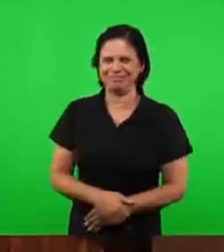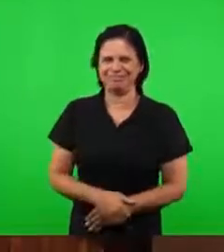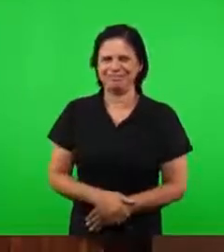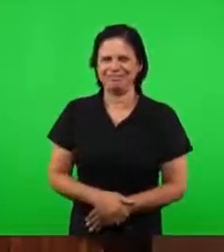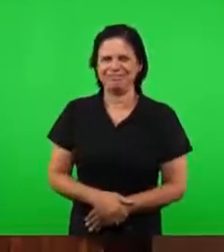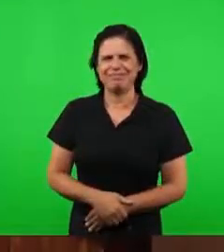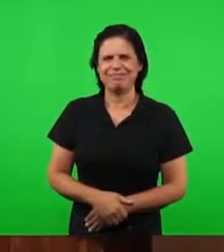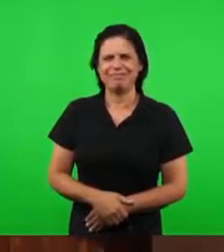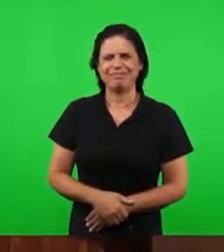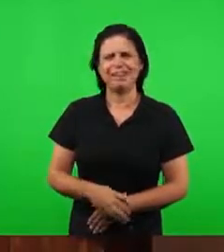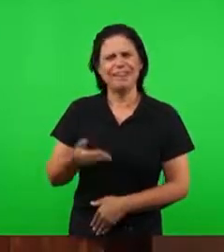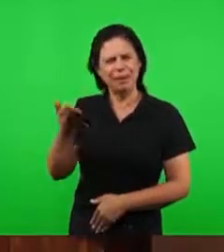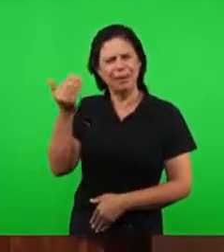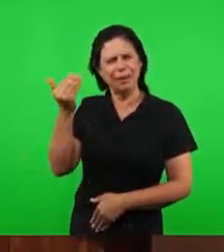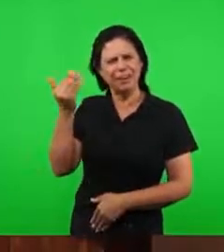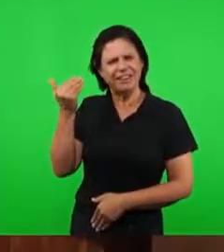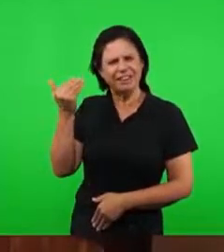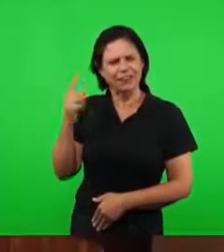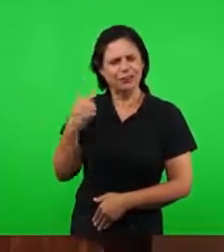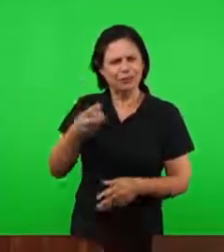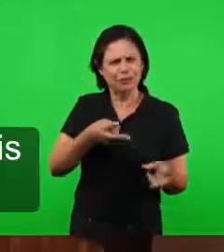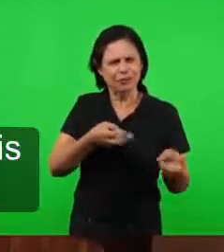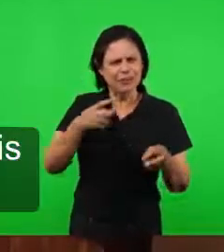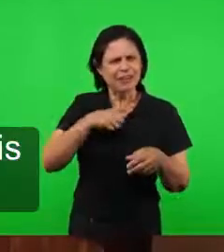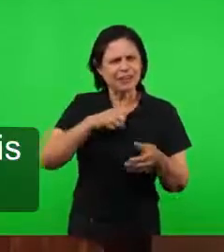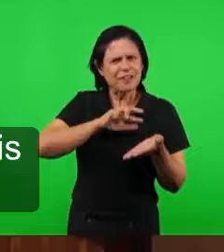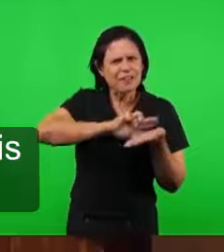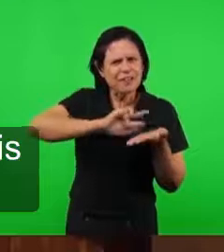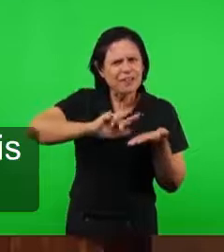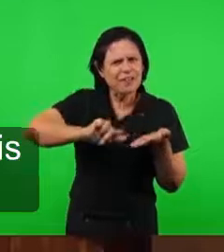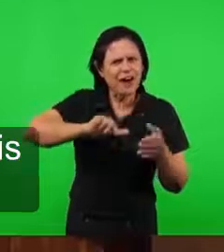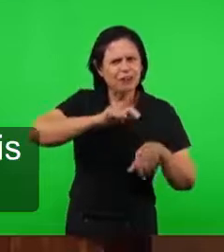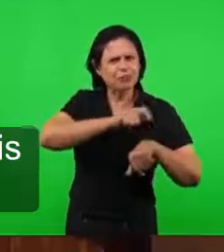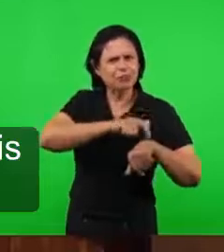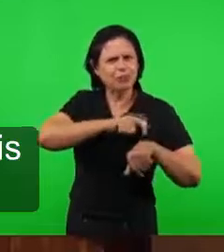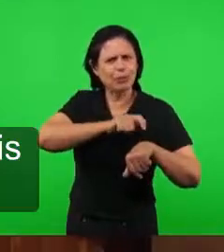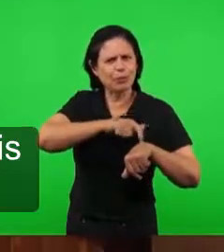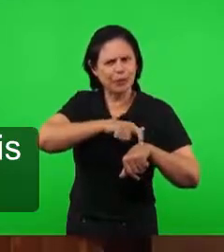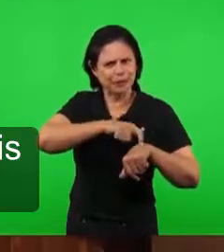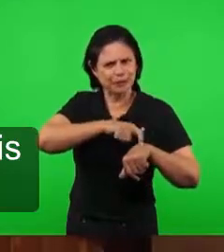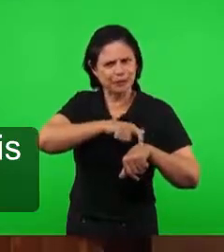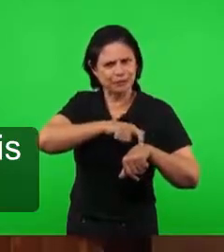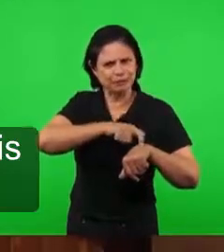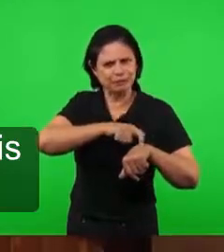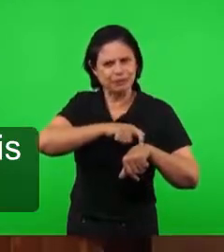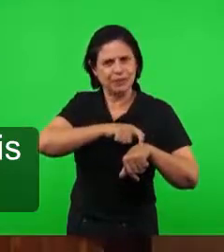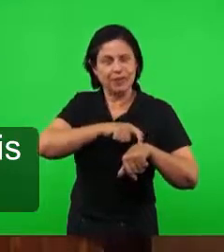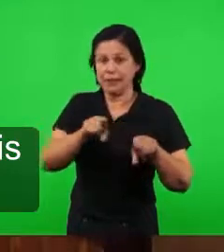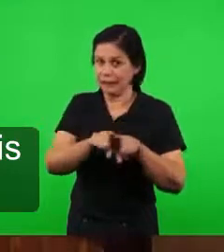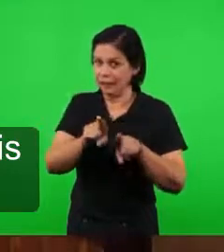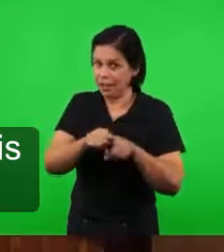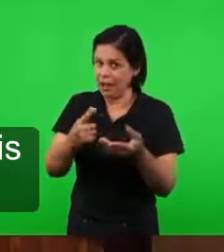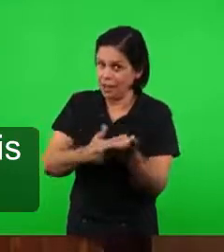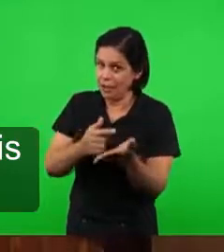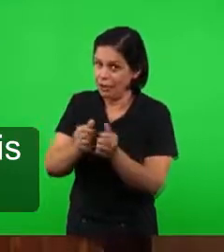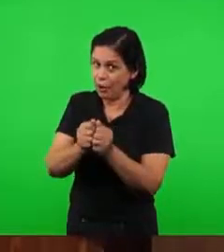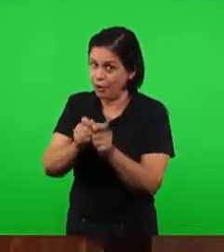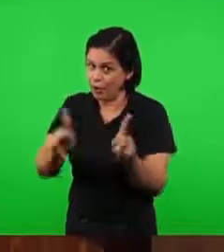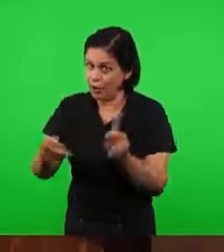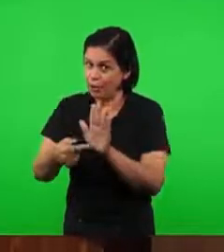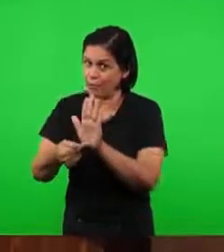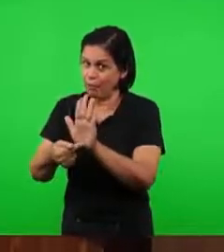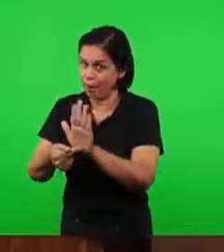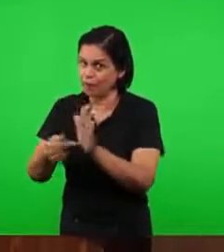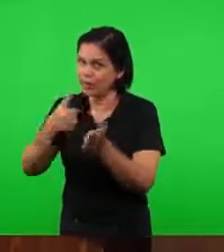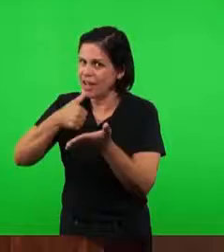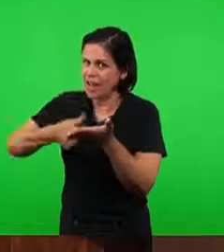diversos momentos onde o livro de Apocalipse também registra nas